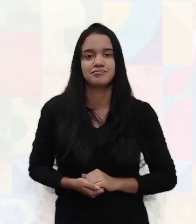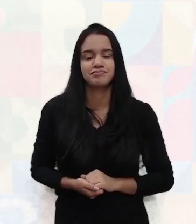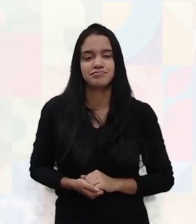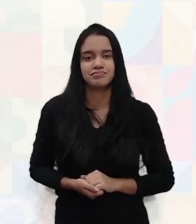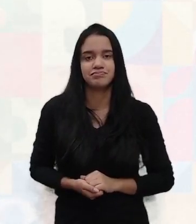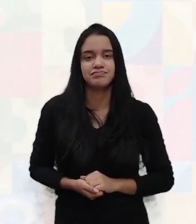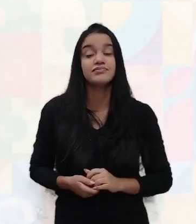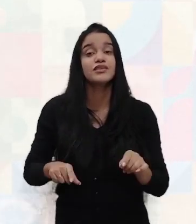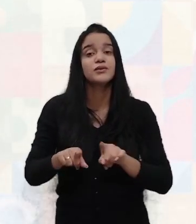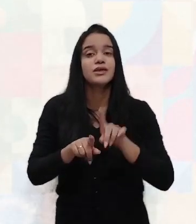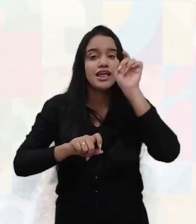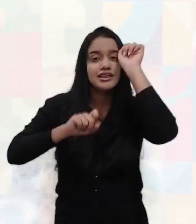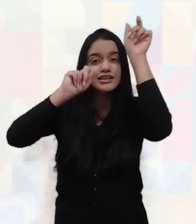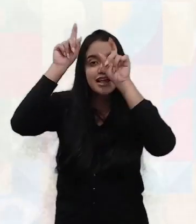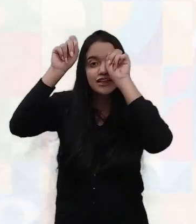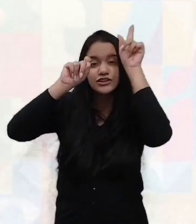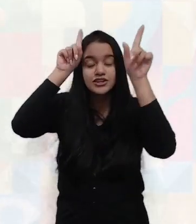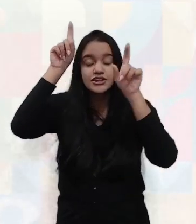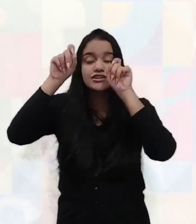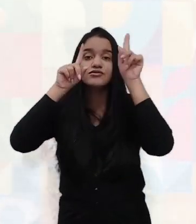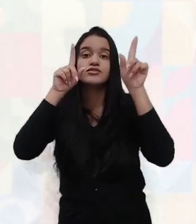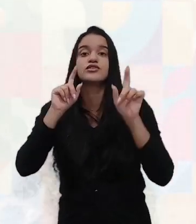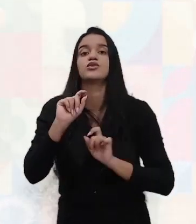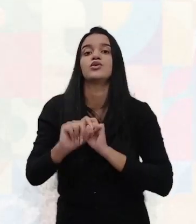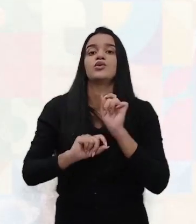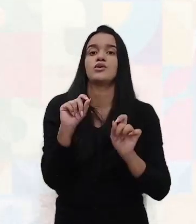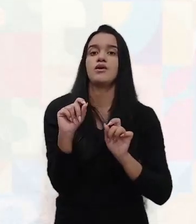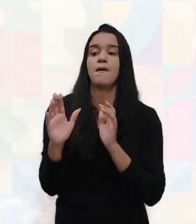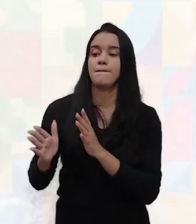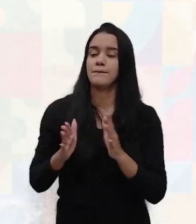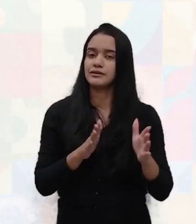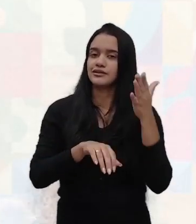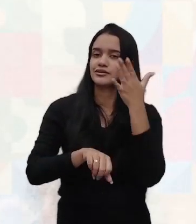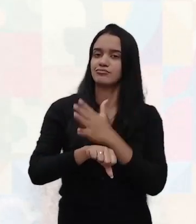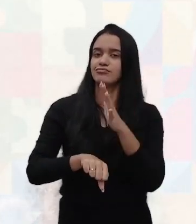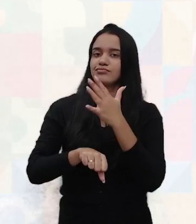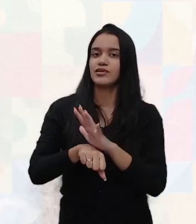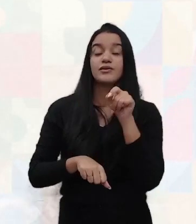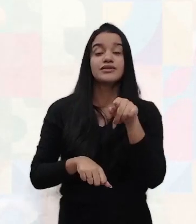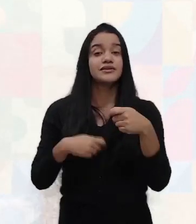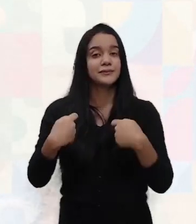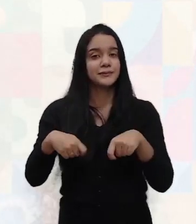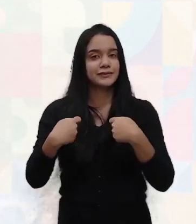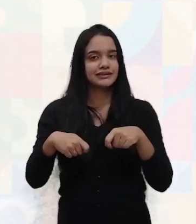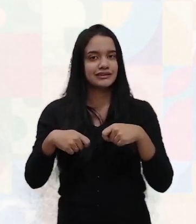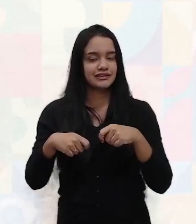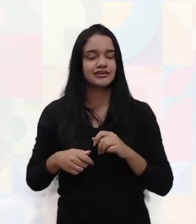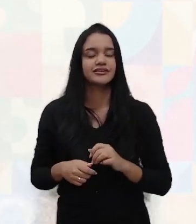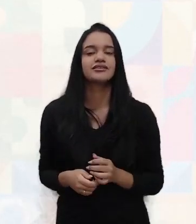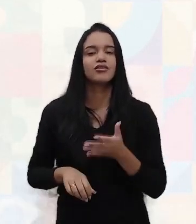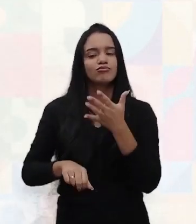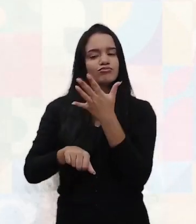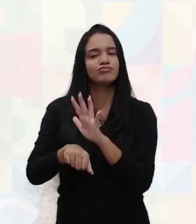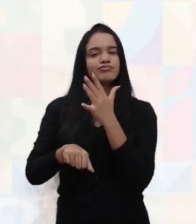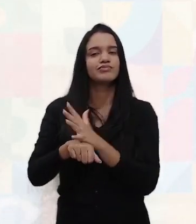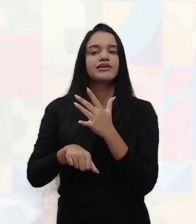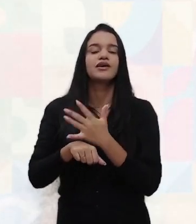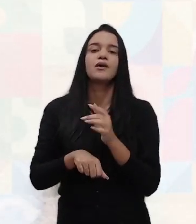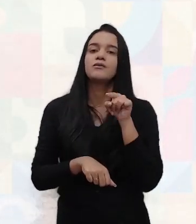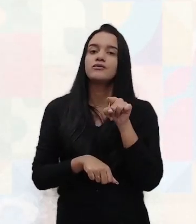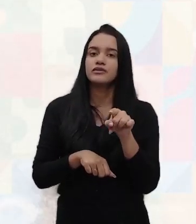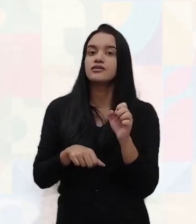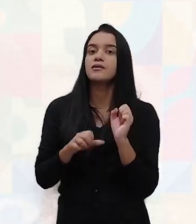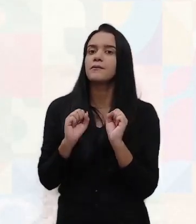Seja criativo e inovador. Criatividade é um processo de exercício, você precisa exercitar essa criatividade. Então, para que você possa